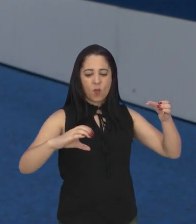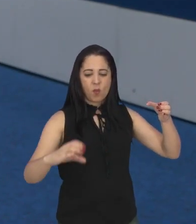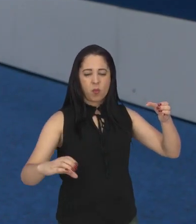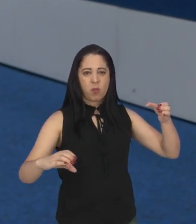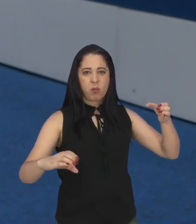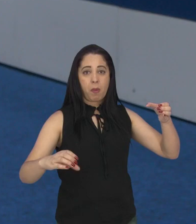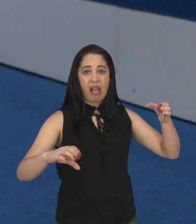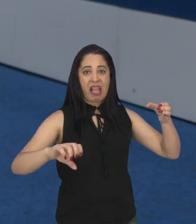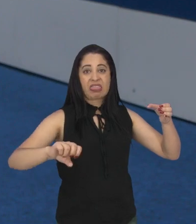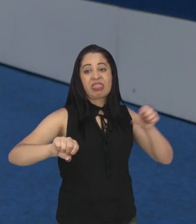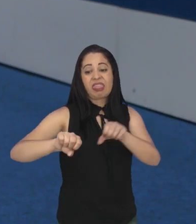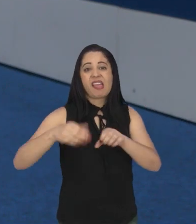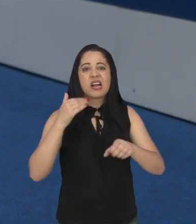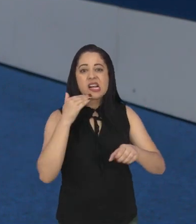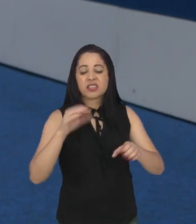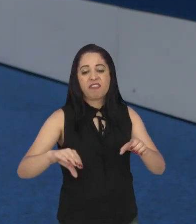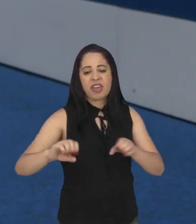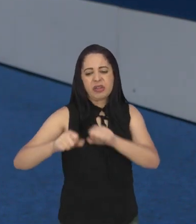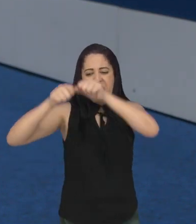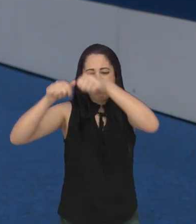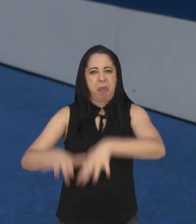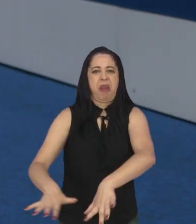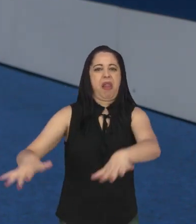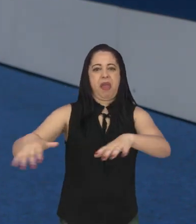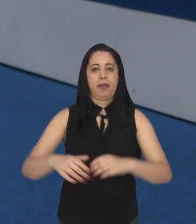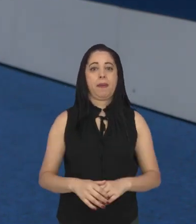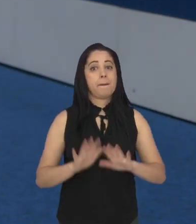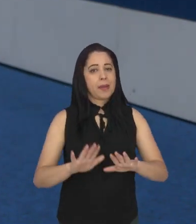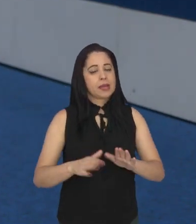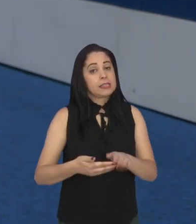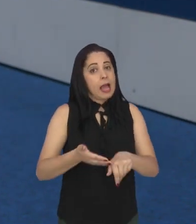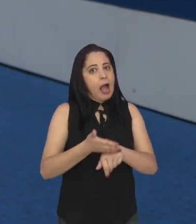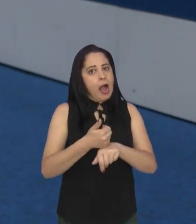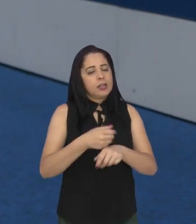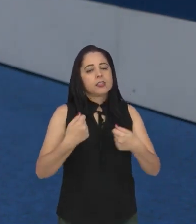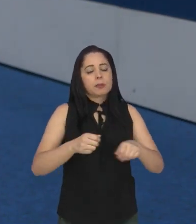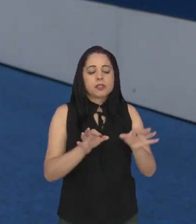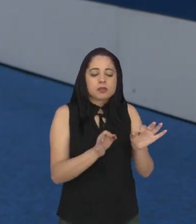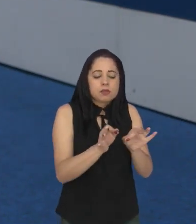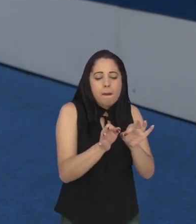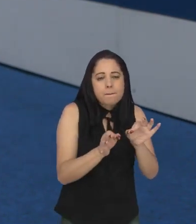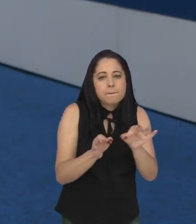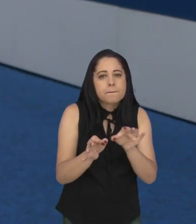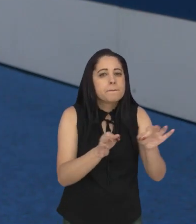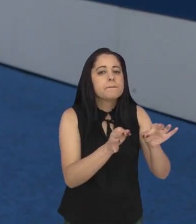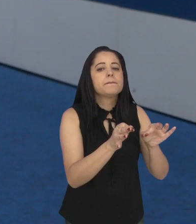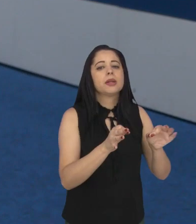e insuficientes. Tudo isso é um problema que tem que ser feito com planejamento,